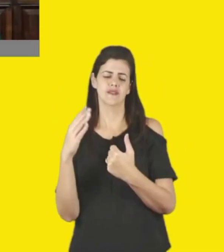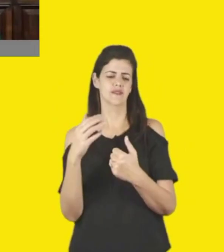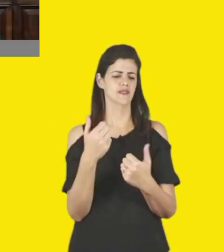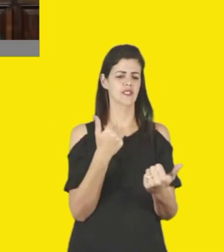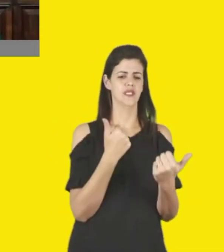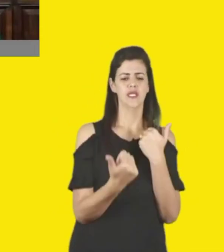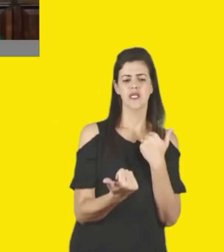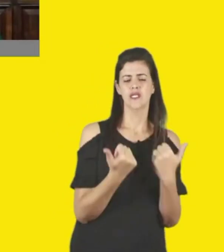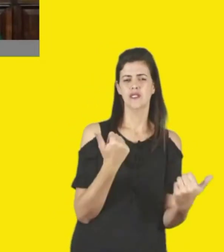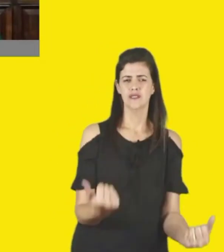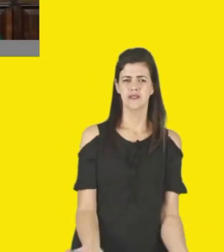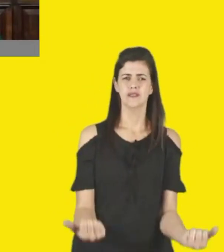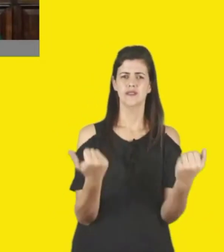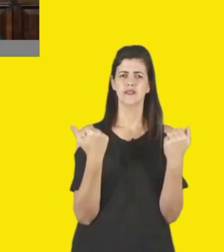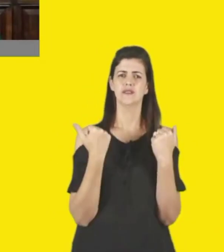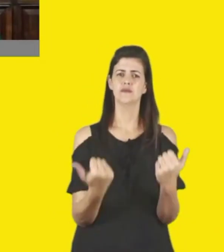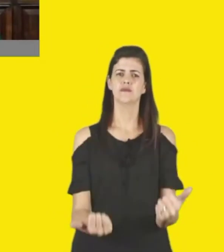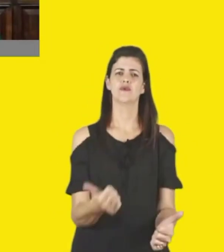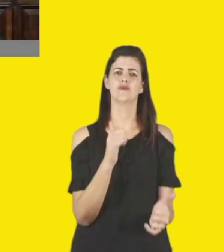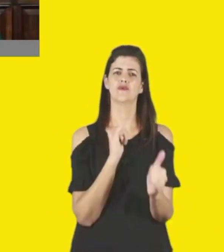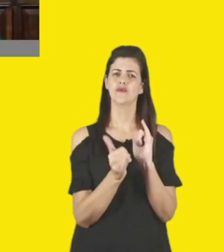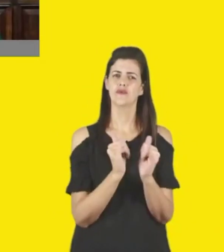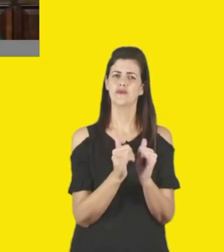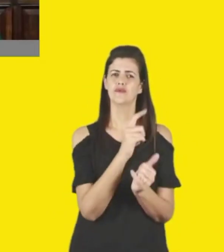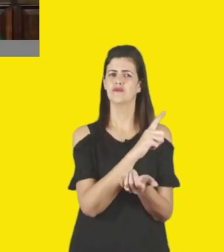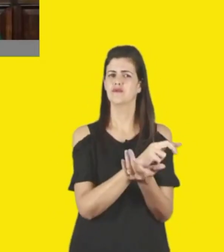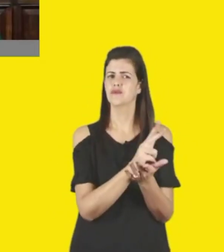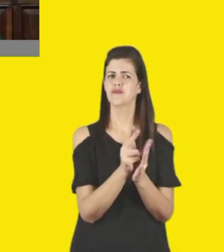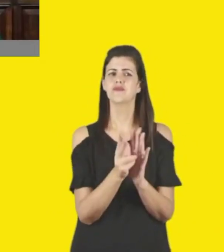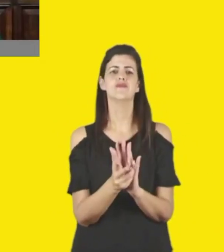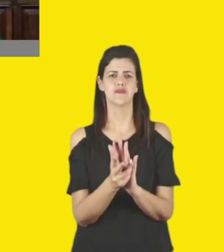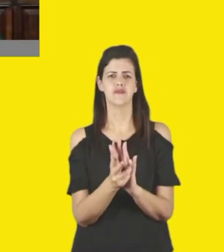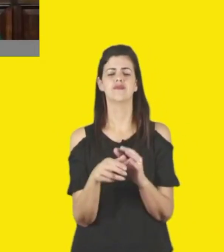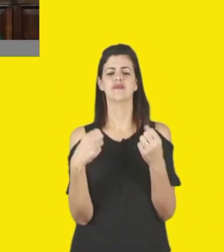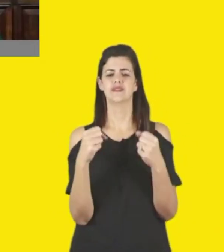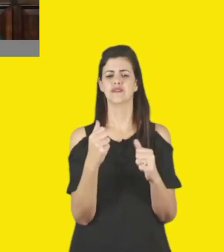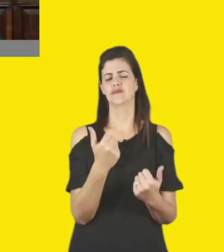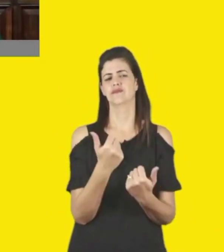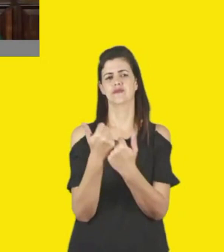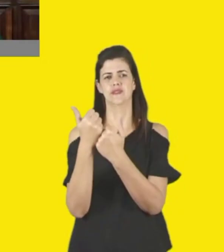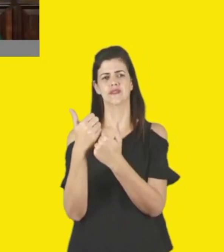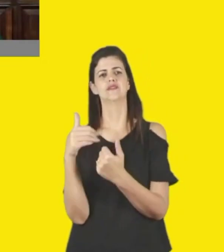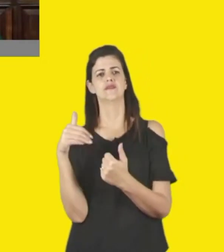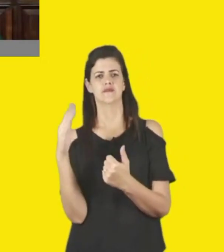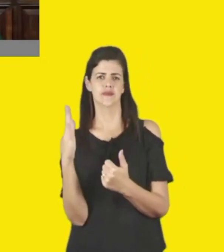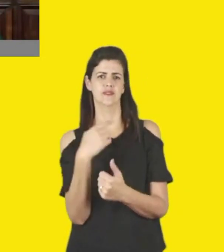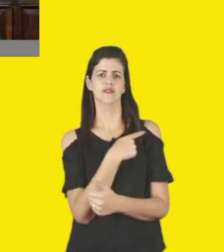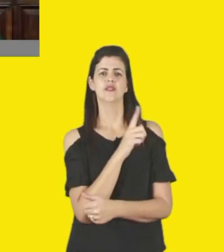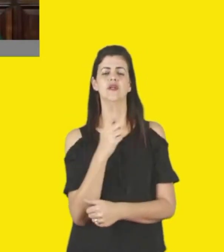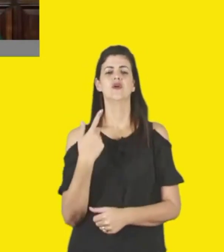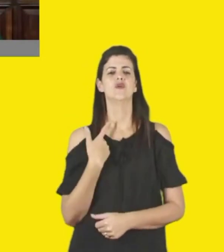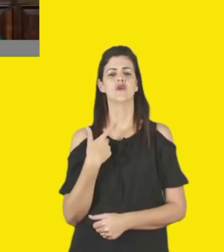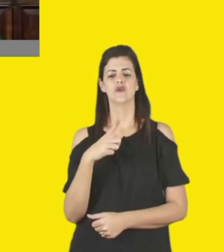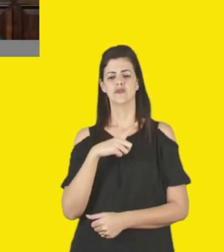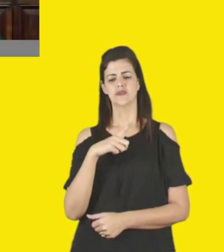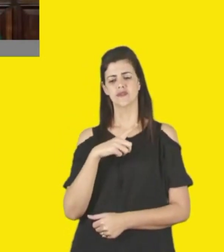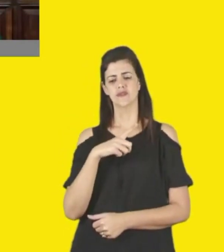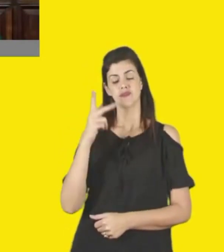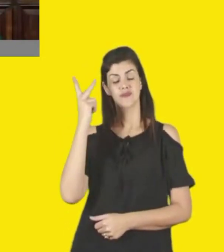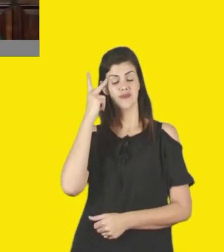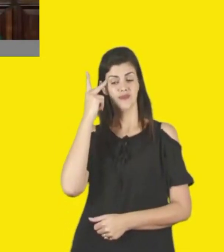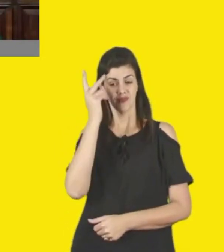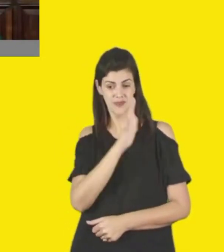mais transversal, pode ser que hoje a gente está num estado que tem o privilégio de ter uma cultura muito desenvolvida,